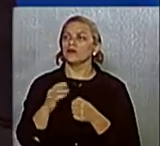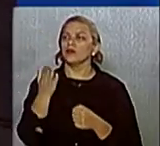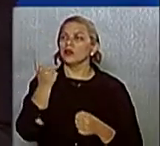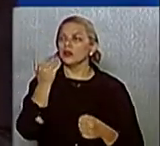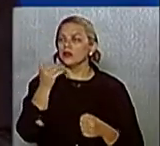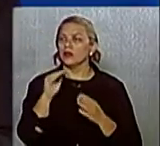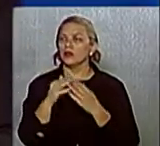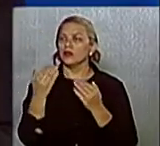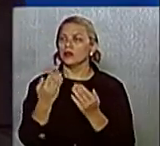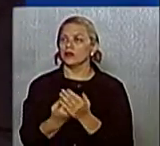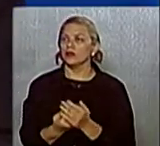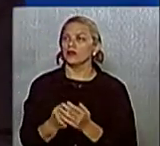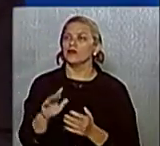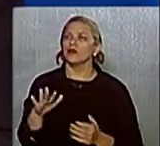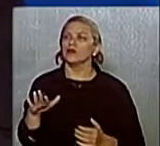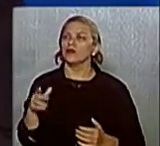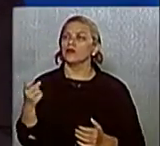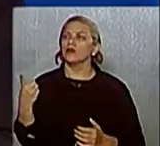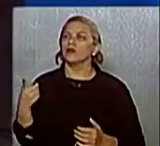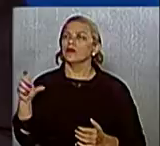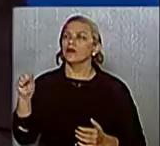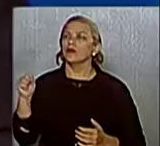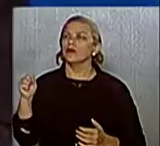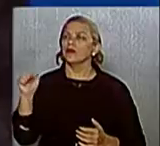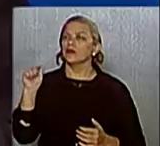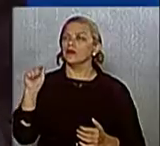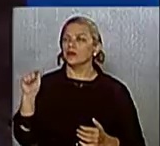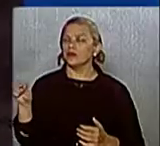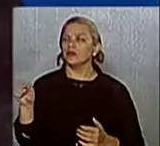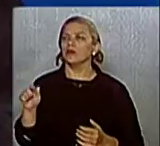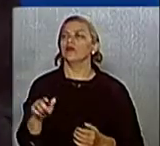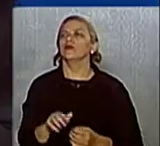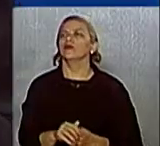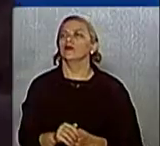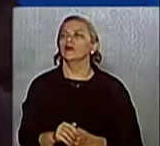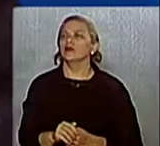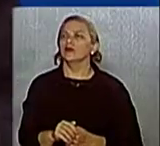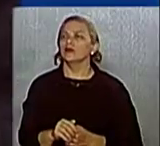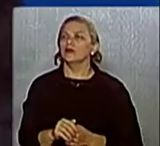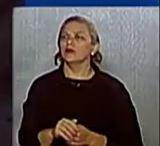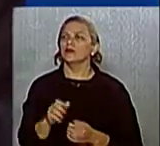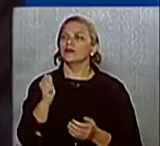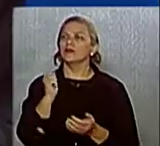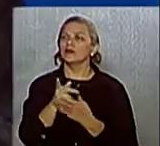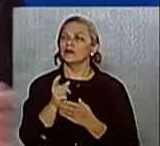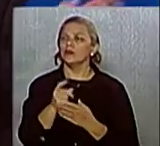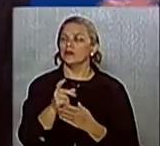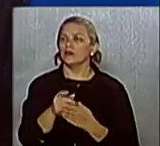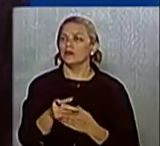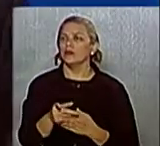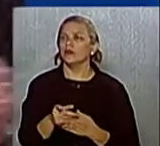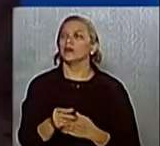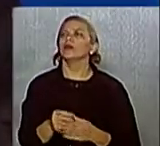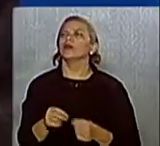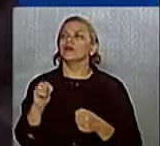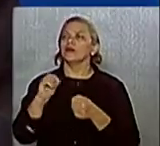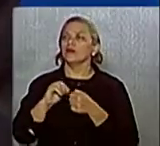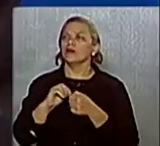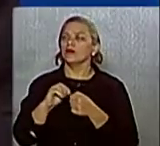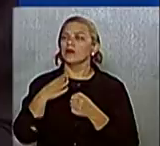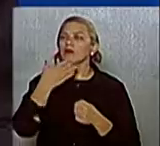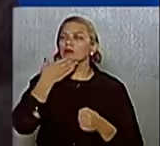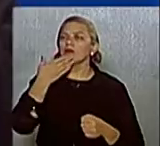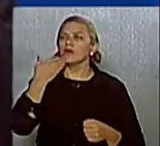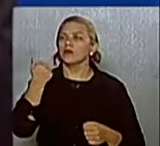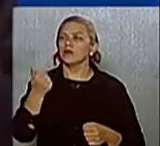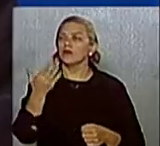as demais para a PAI, para as creches filantrópicas. Enfim, nós investimos em merenda de qualidade. E mais ainda, talvez você